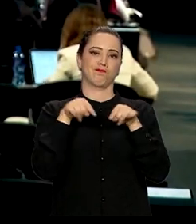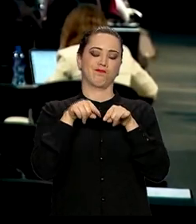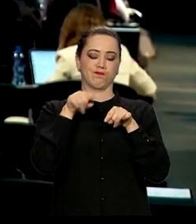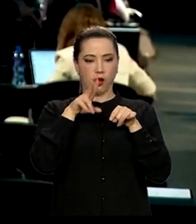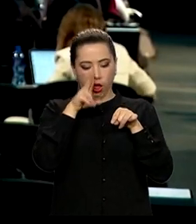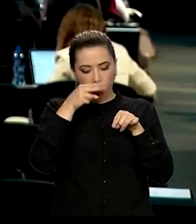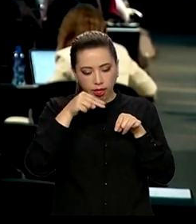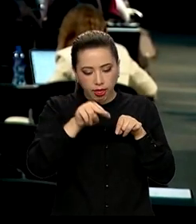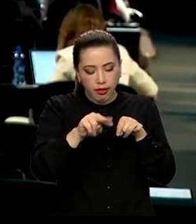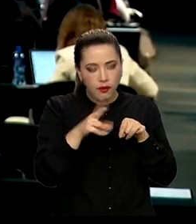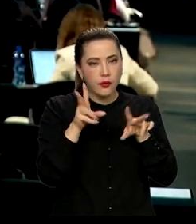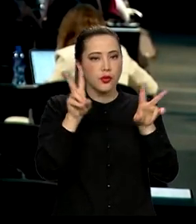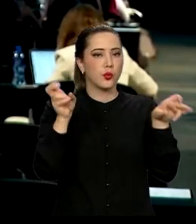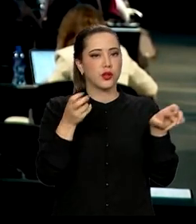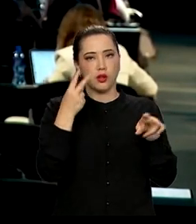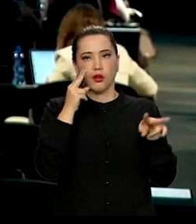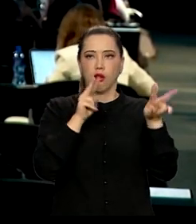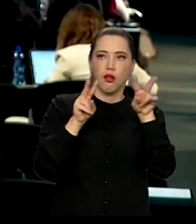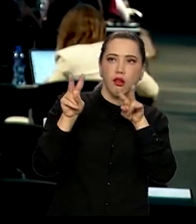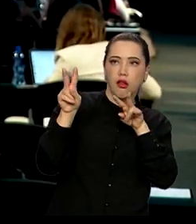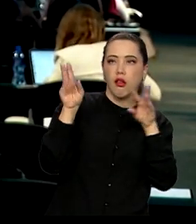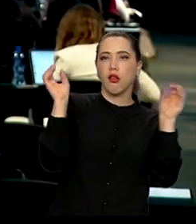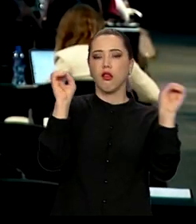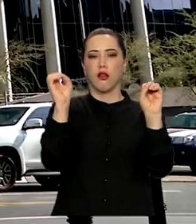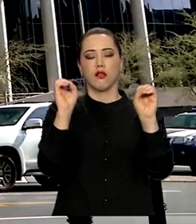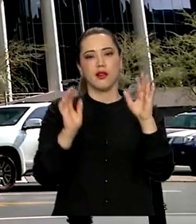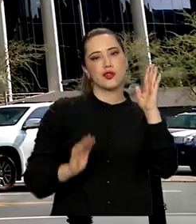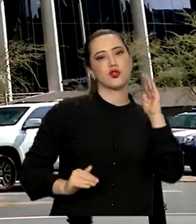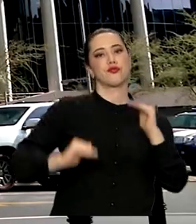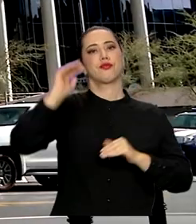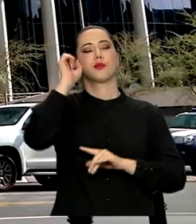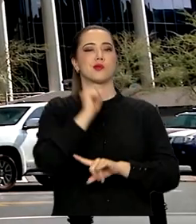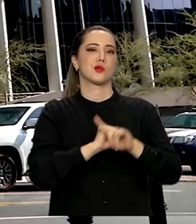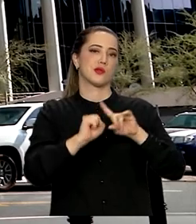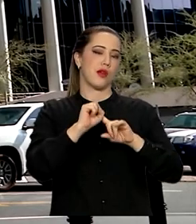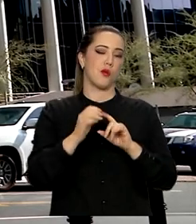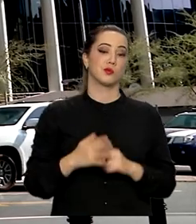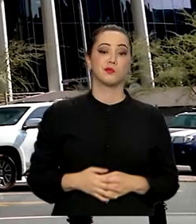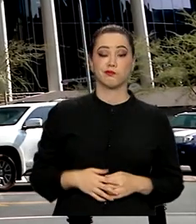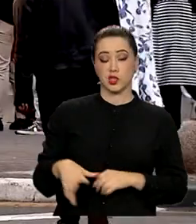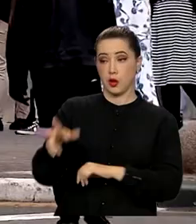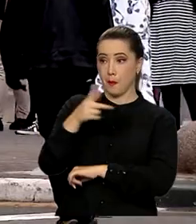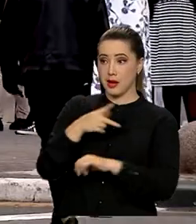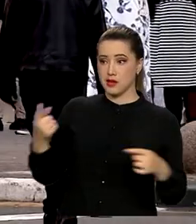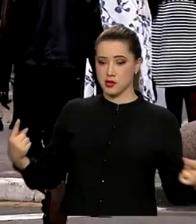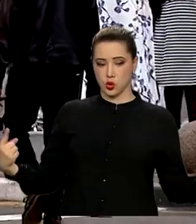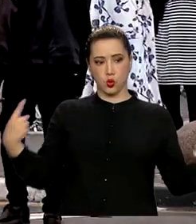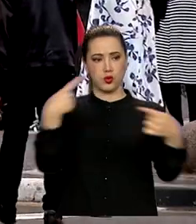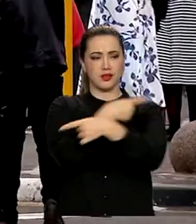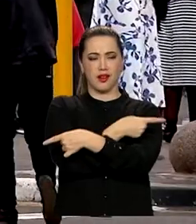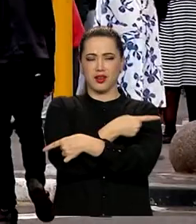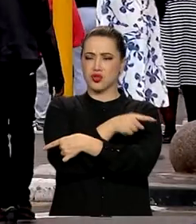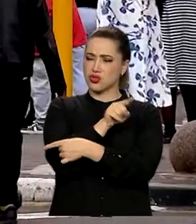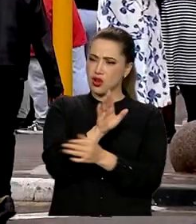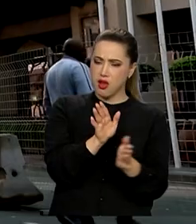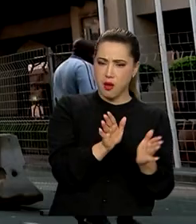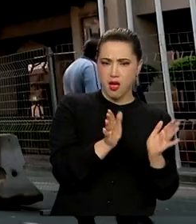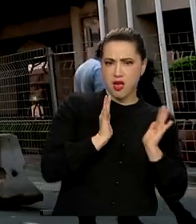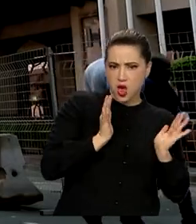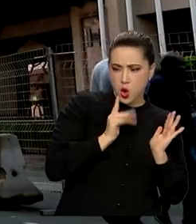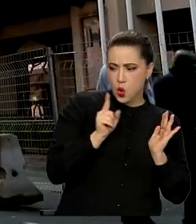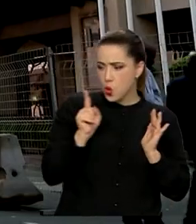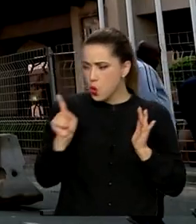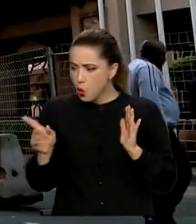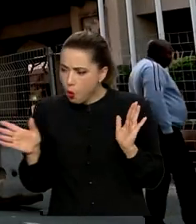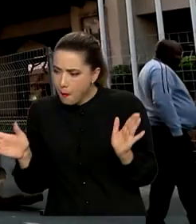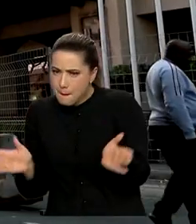finge que não vê. A desigualdade. E se tem um país onde o contraste entre ricos e pobres é brutal, é